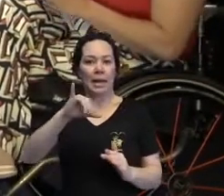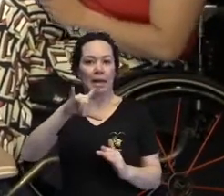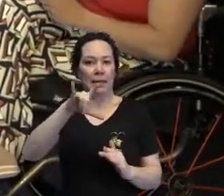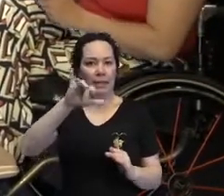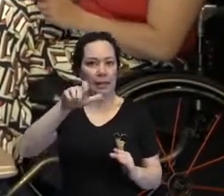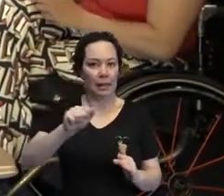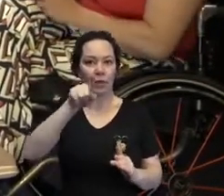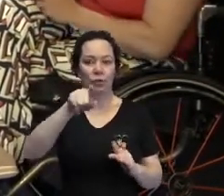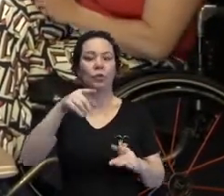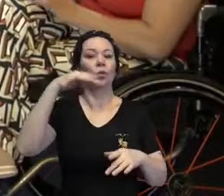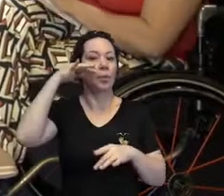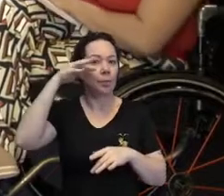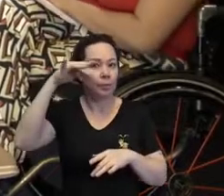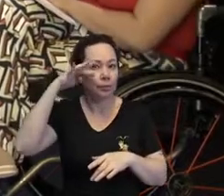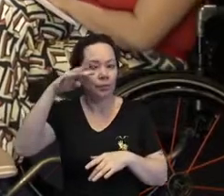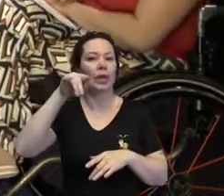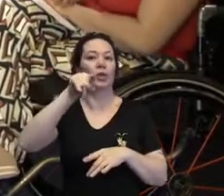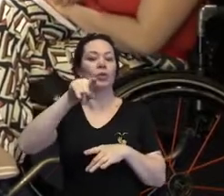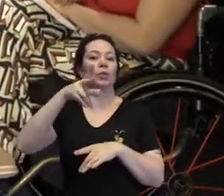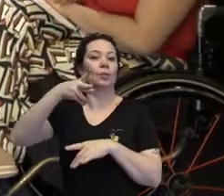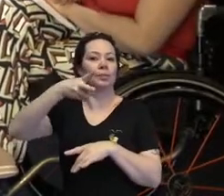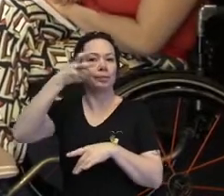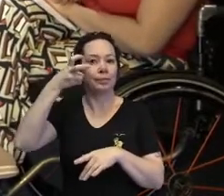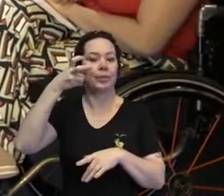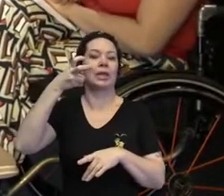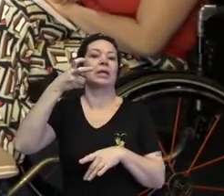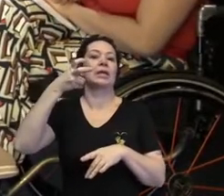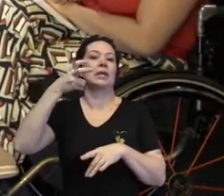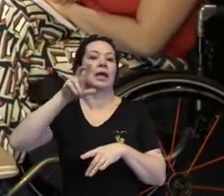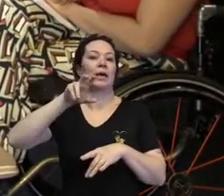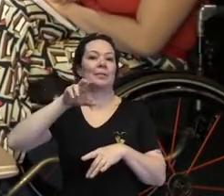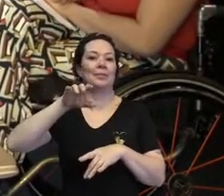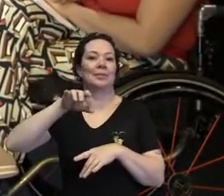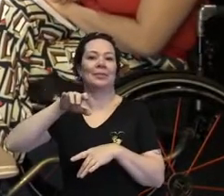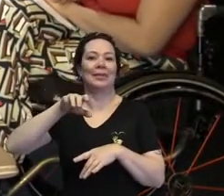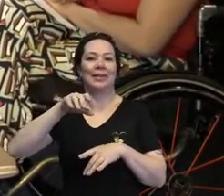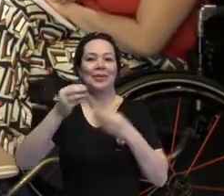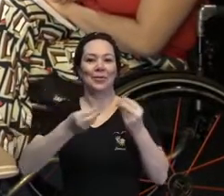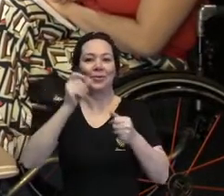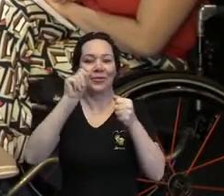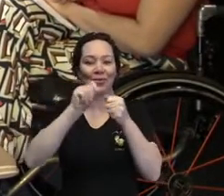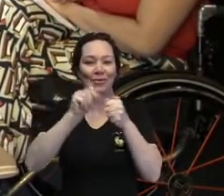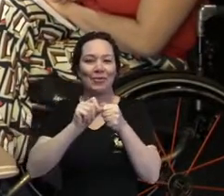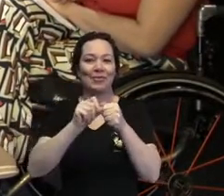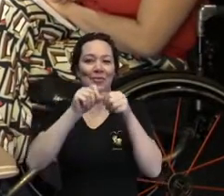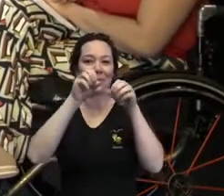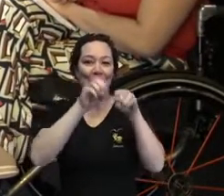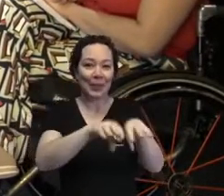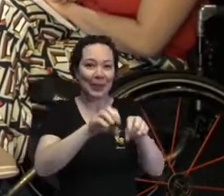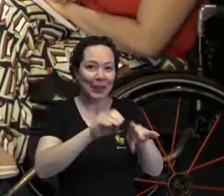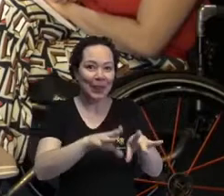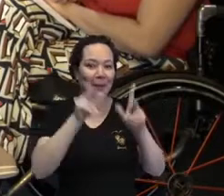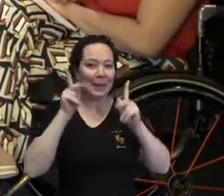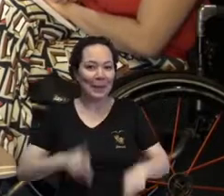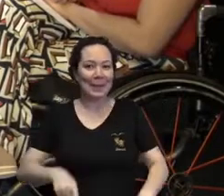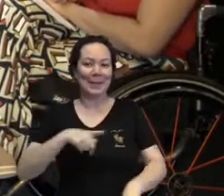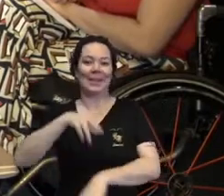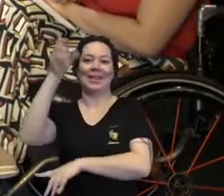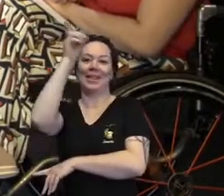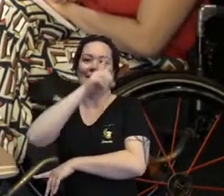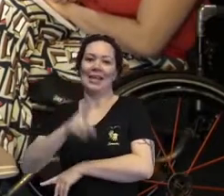missão de reeducar as pessoas em relação às pessoas com deficiência? A gente parar de ter